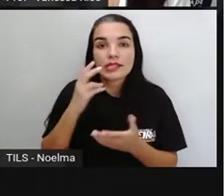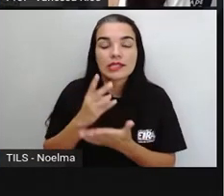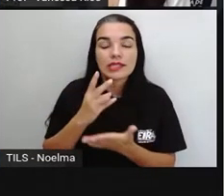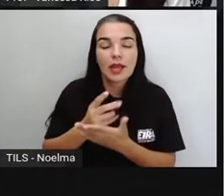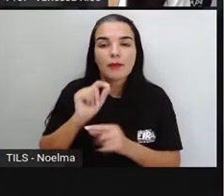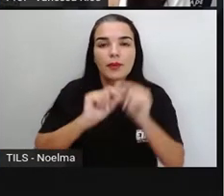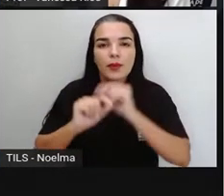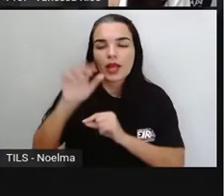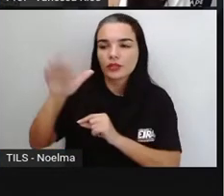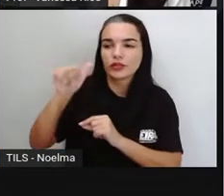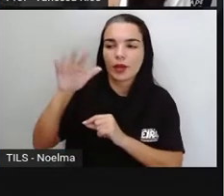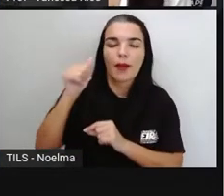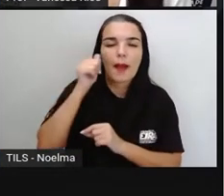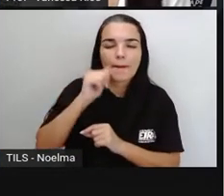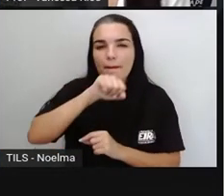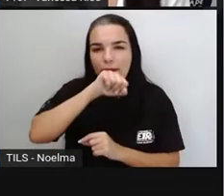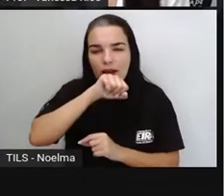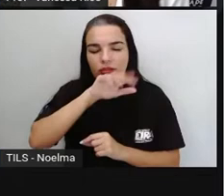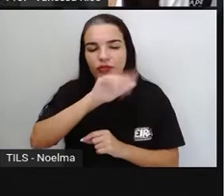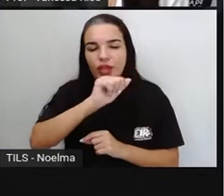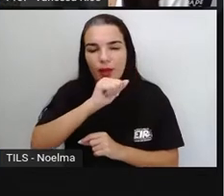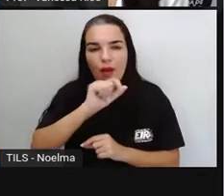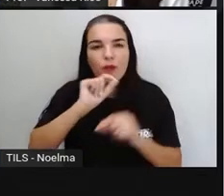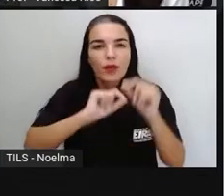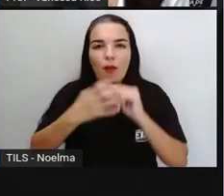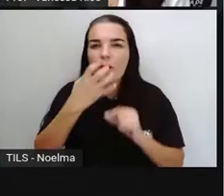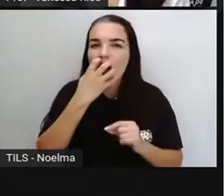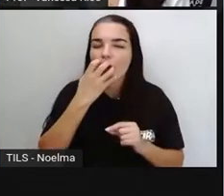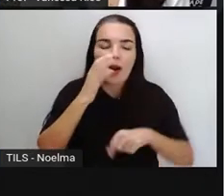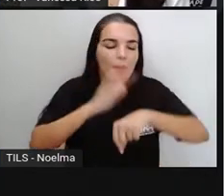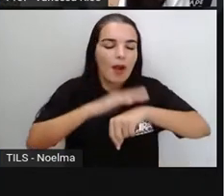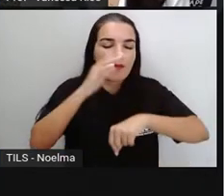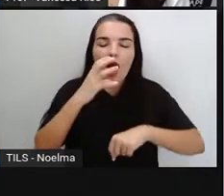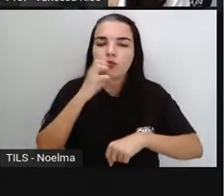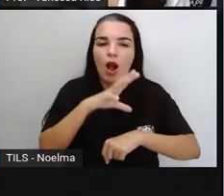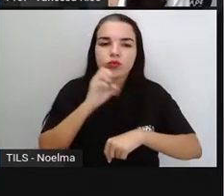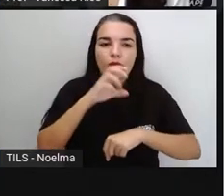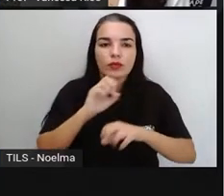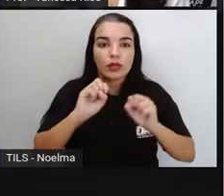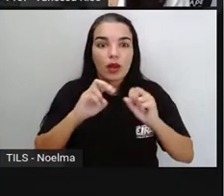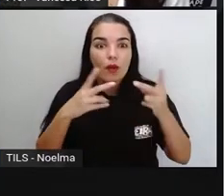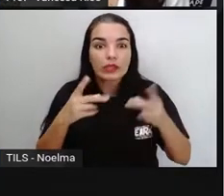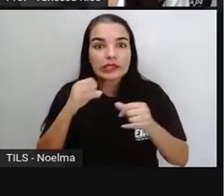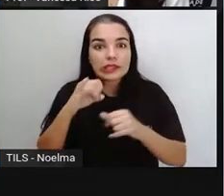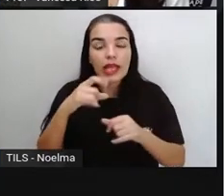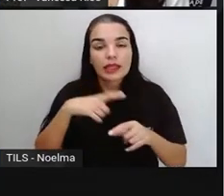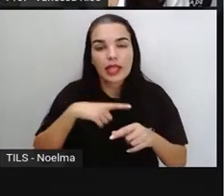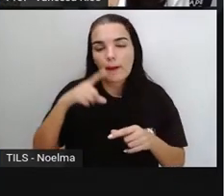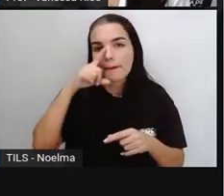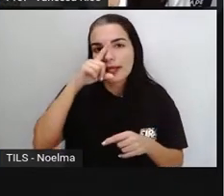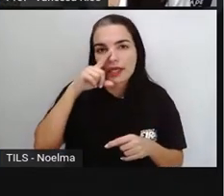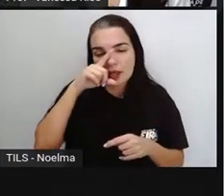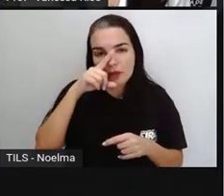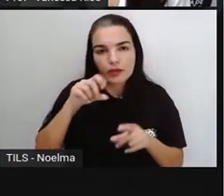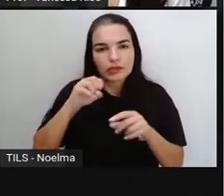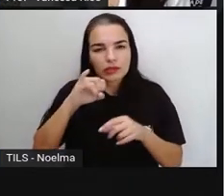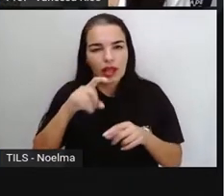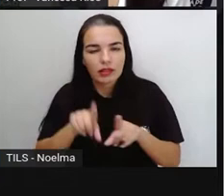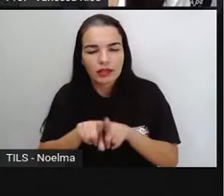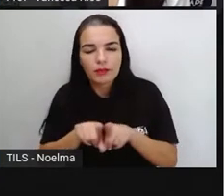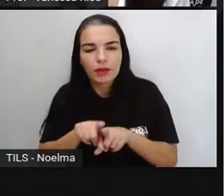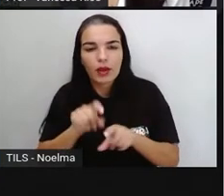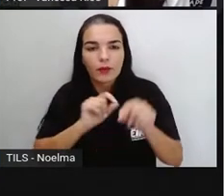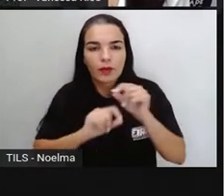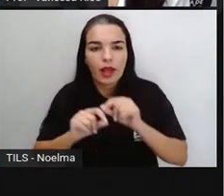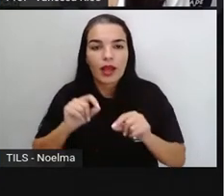sua mãe o chama e em situações de perigo, como quando um alarme de incêndio dispara. Kurt foi